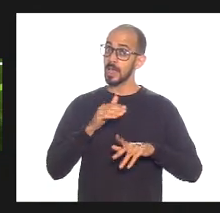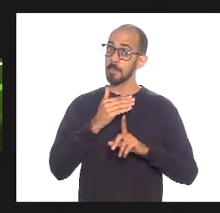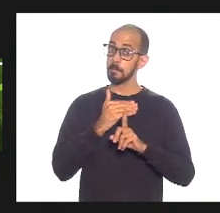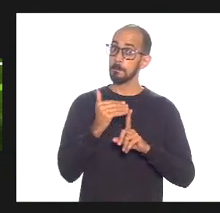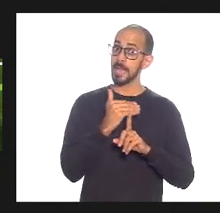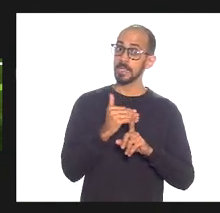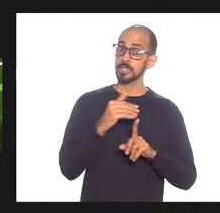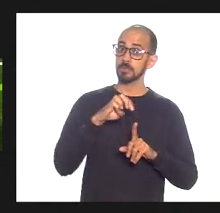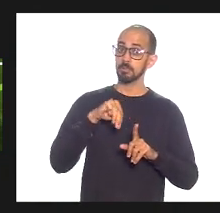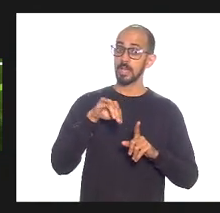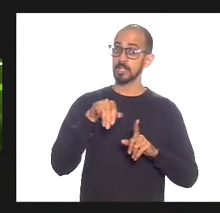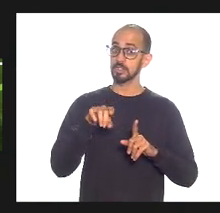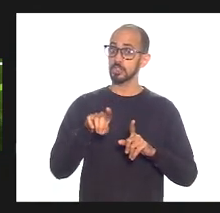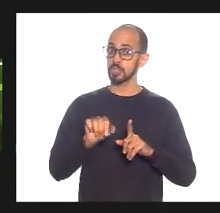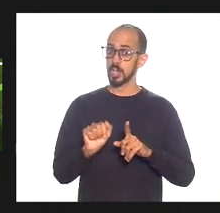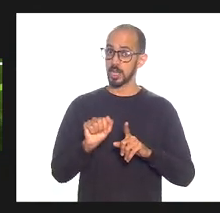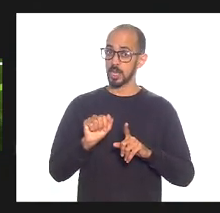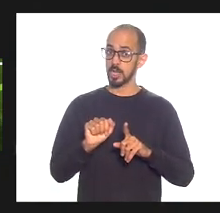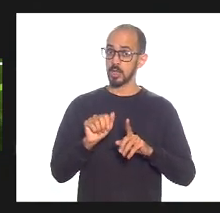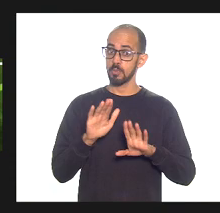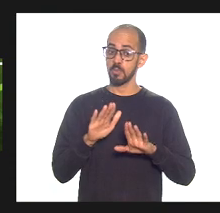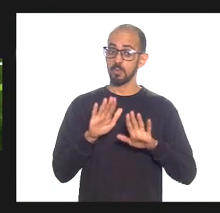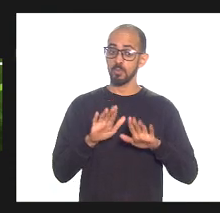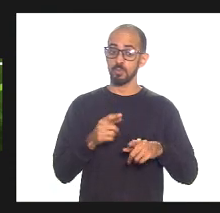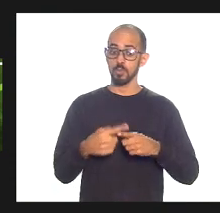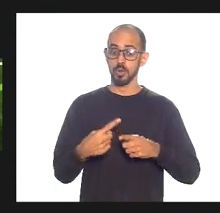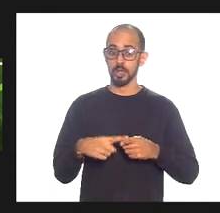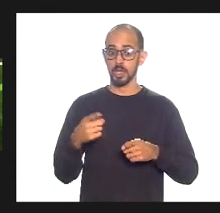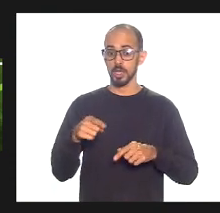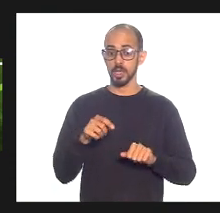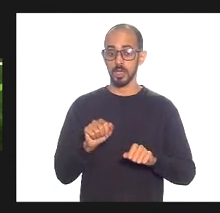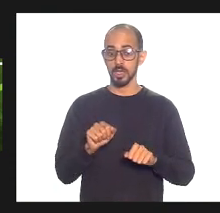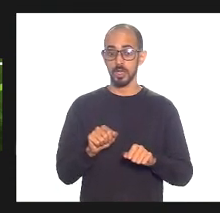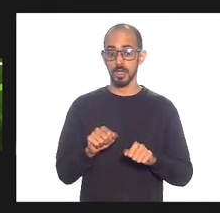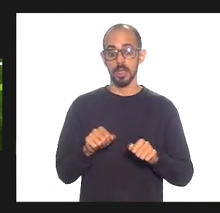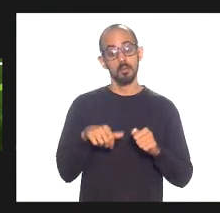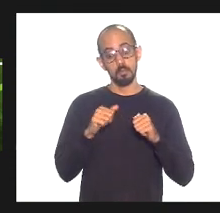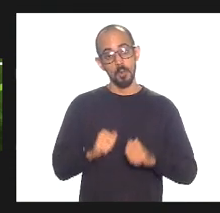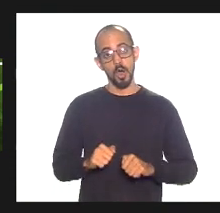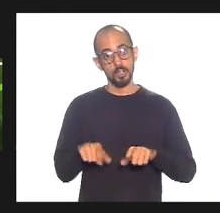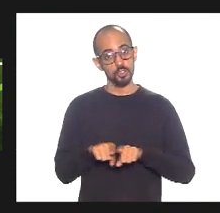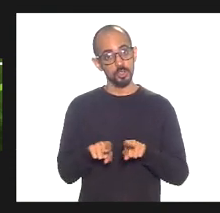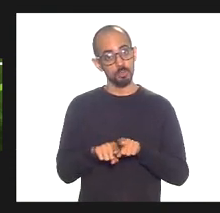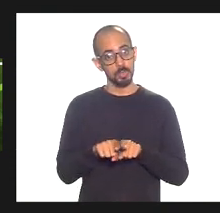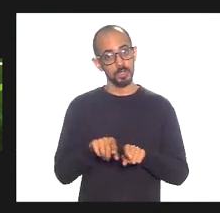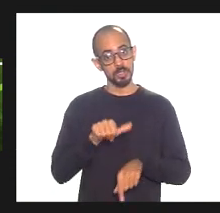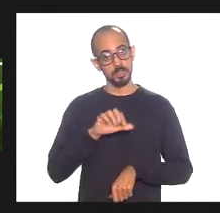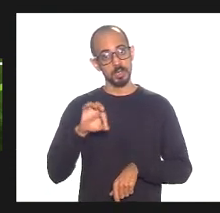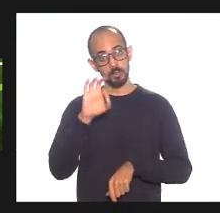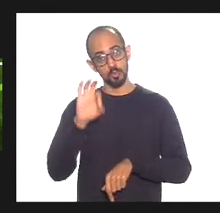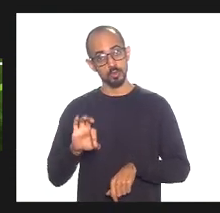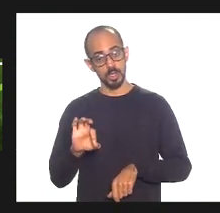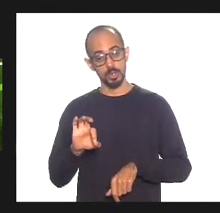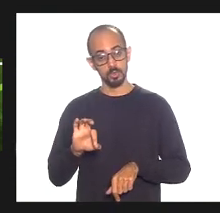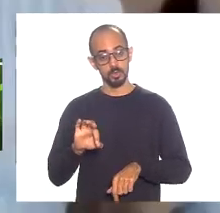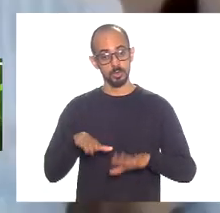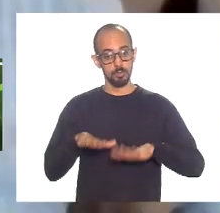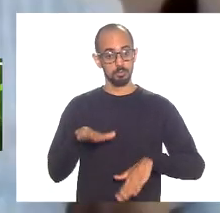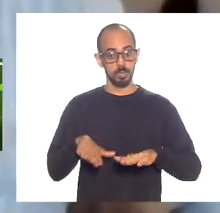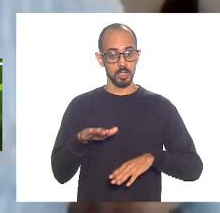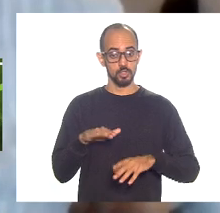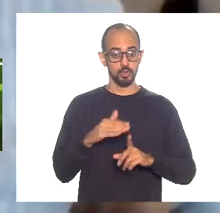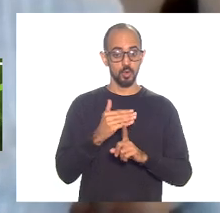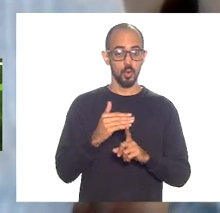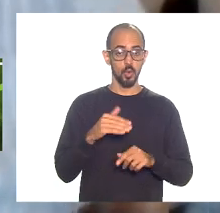rigor pode ser em determinado campo, como o Lula, ser 100% aqui, depende do campo. Mas